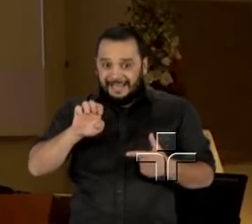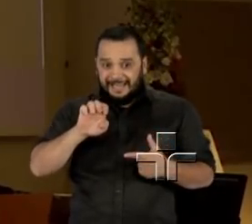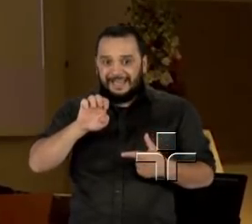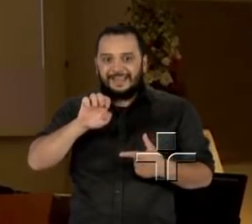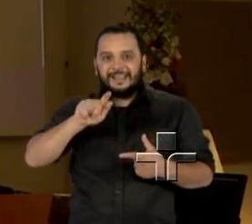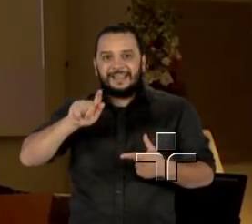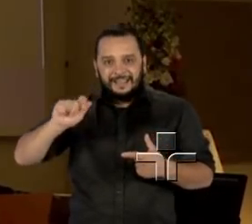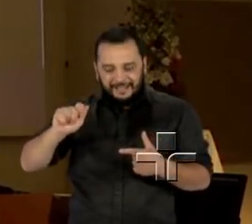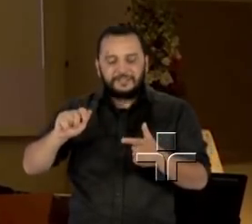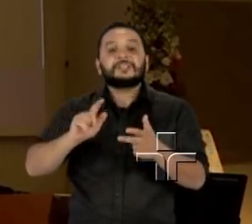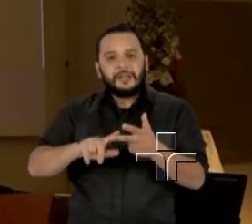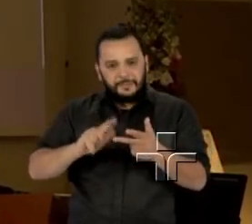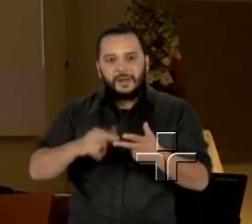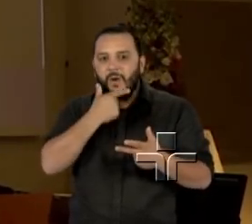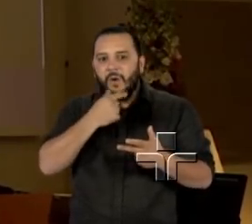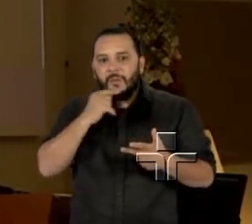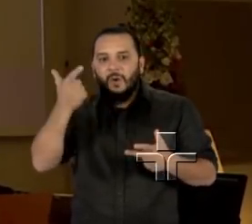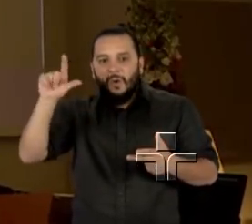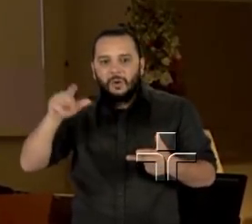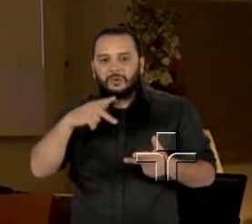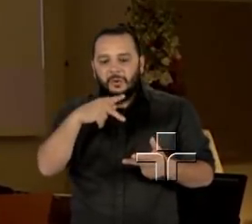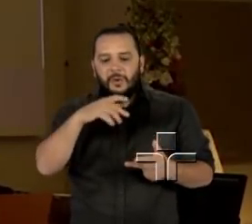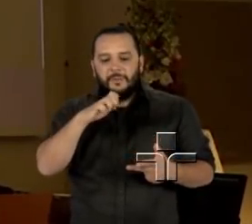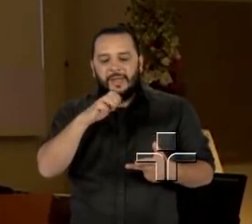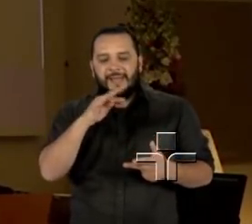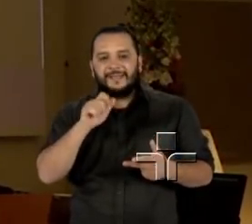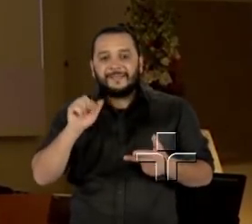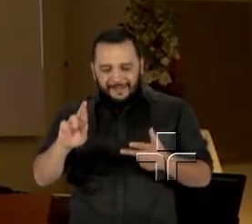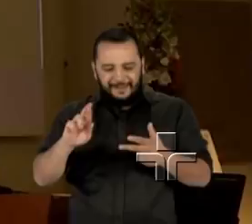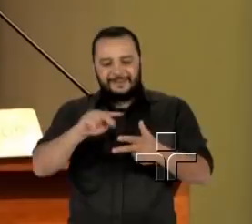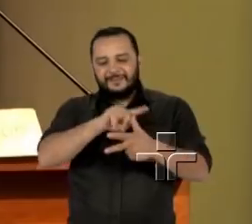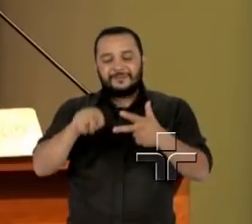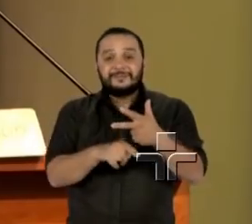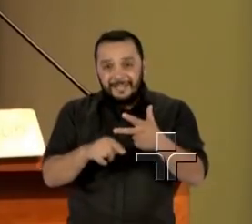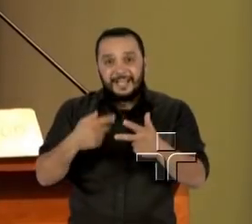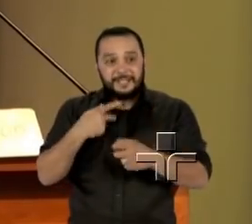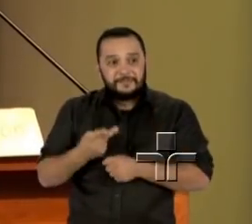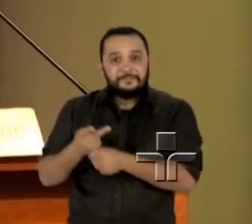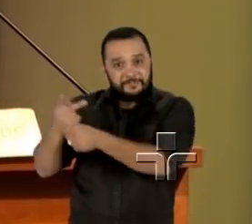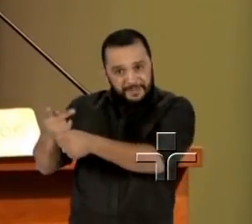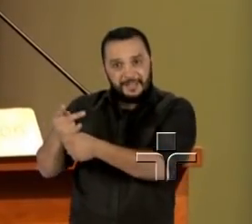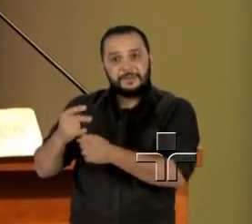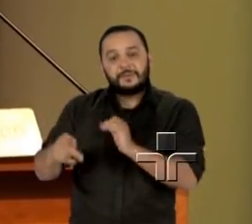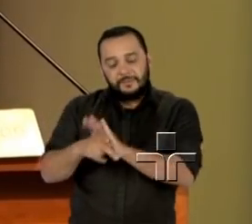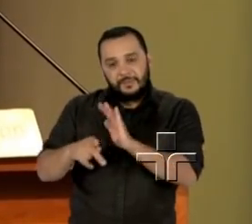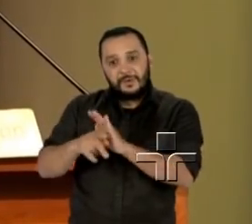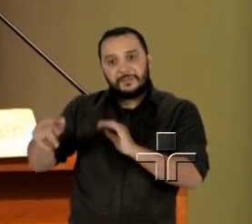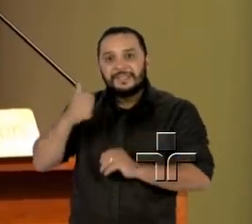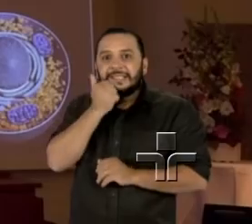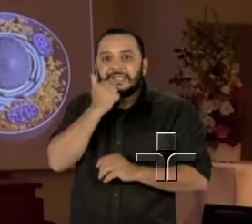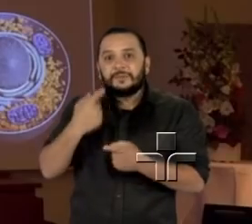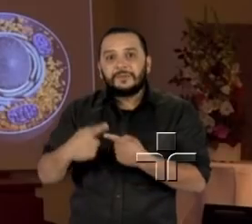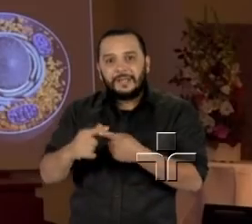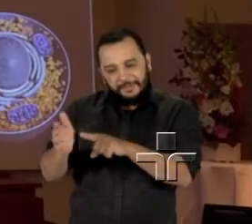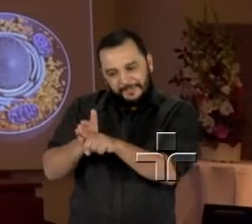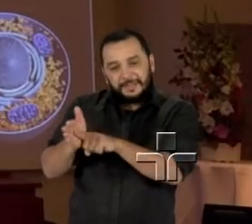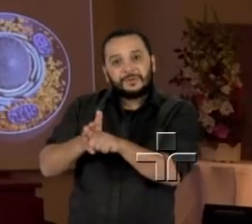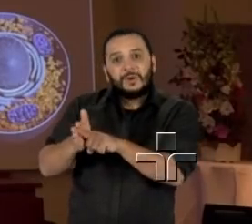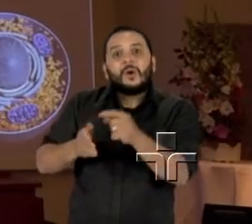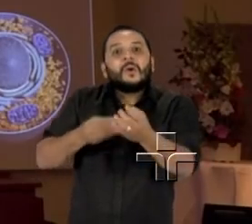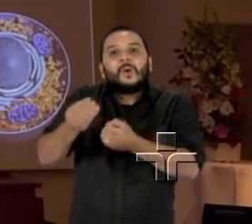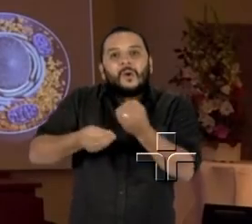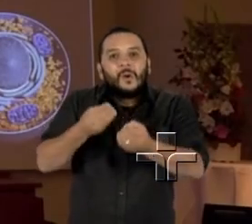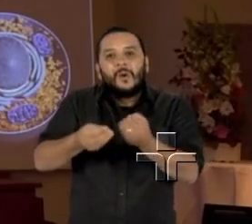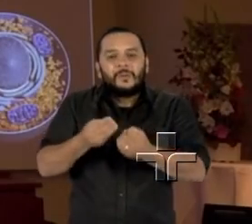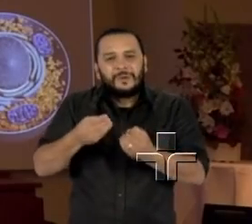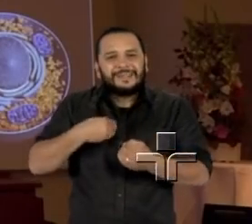igualmente com o britânico Peter Ratcliffe da Universidade de Oxford. O prêmio atribuído aos três cientistas foi pela pesquisa que estabelece a base